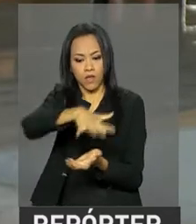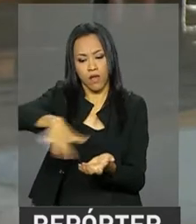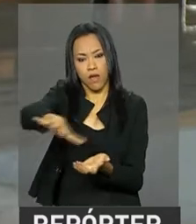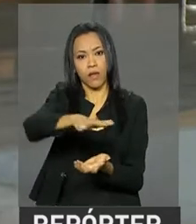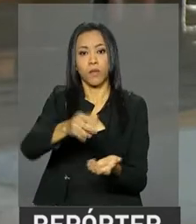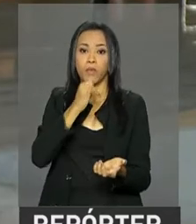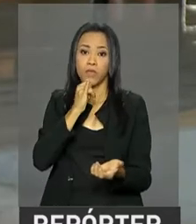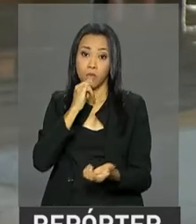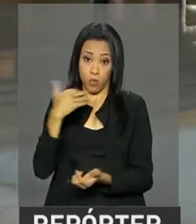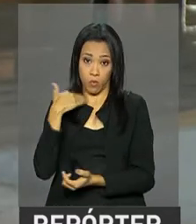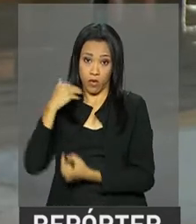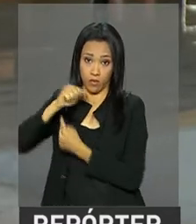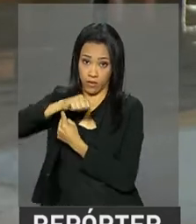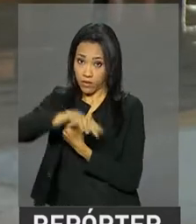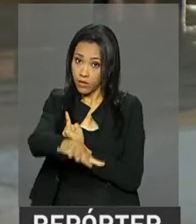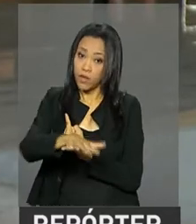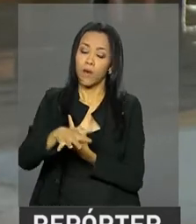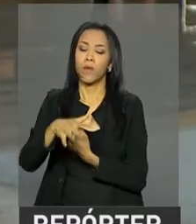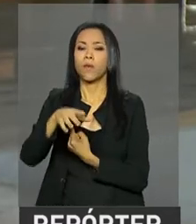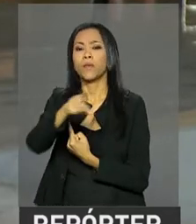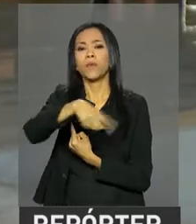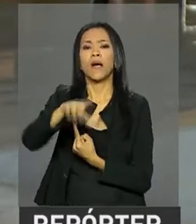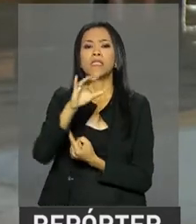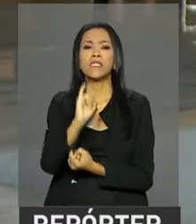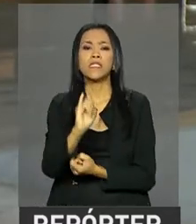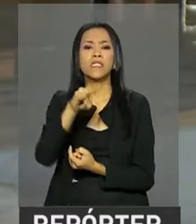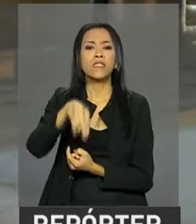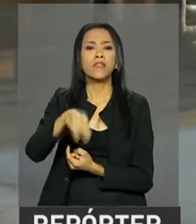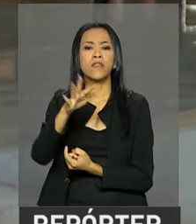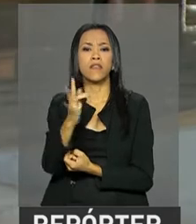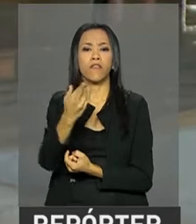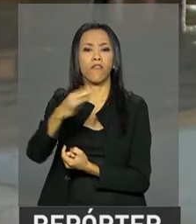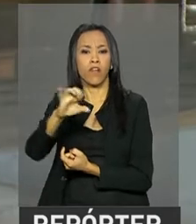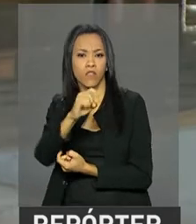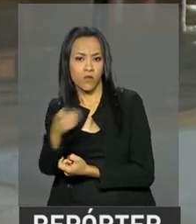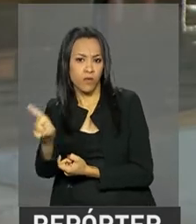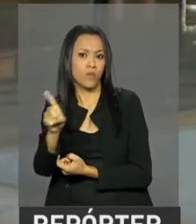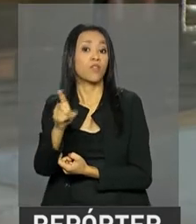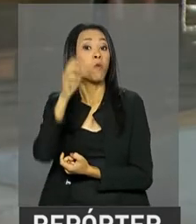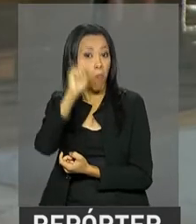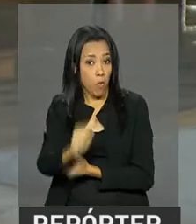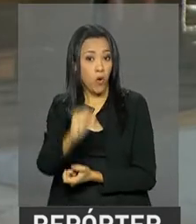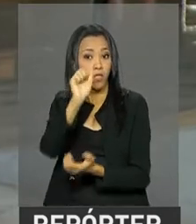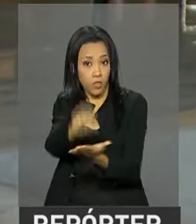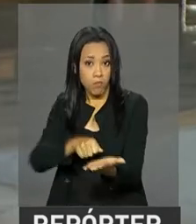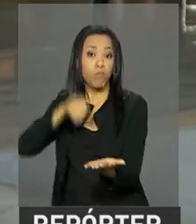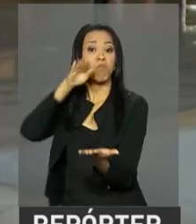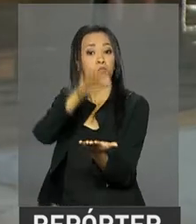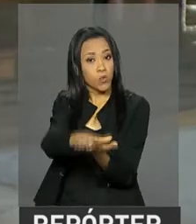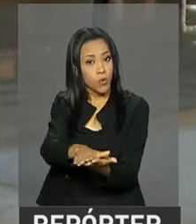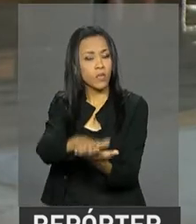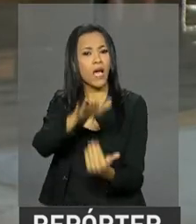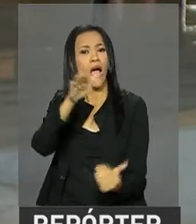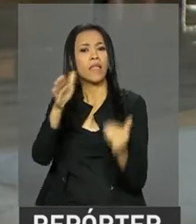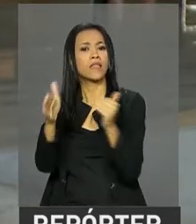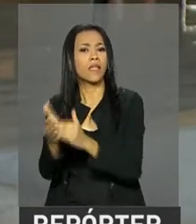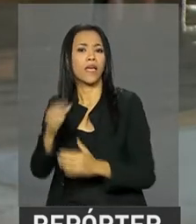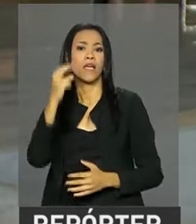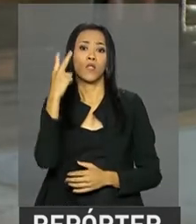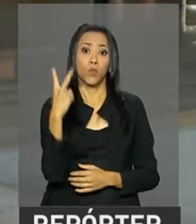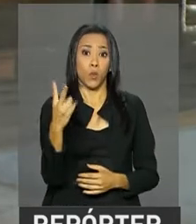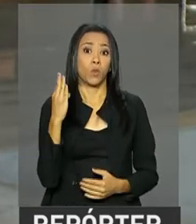no caso do Banco Central, as infrações cometidas no Sistema Financeiro Nacional poderão ser punidas com multa de até R$ 2